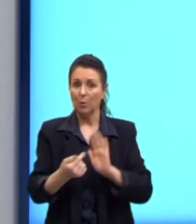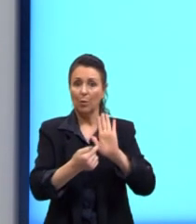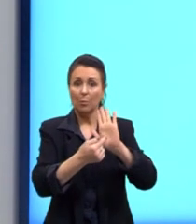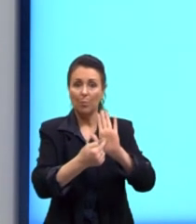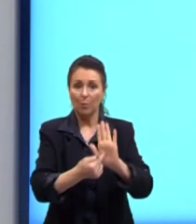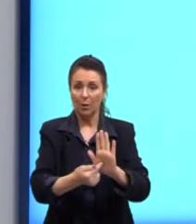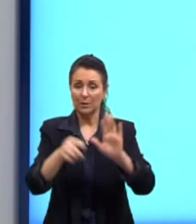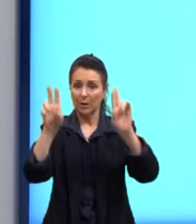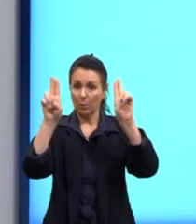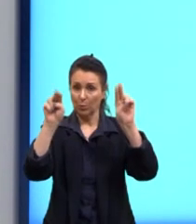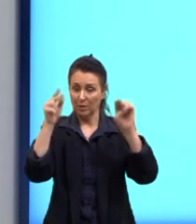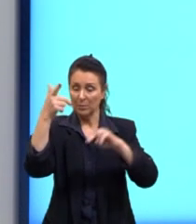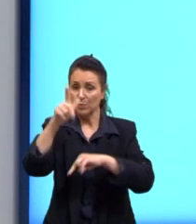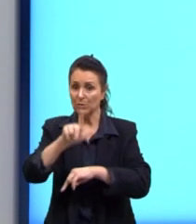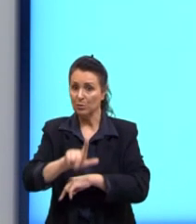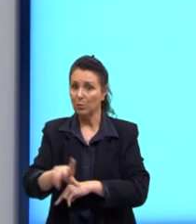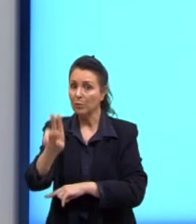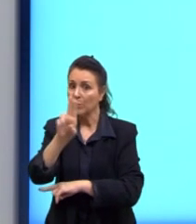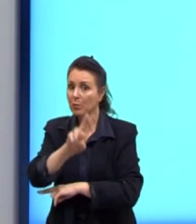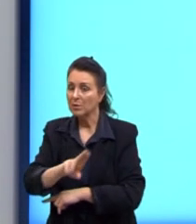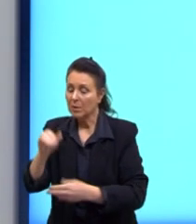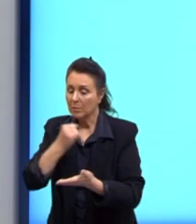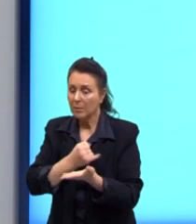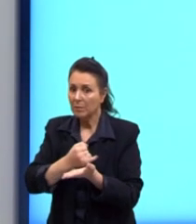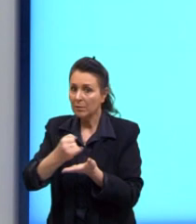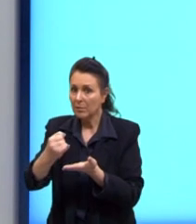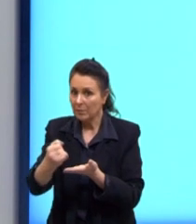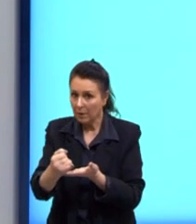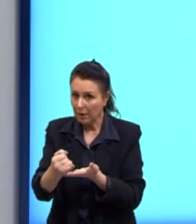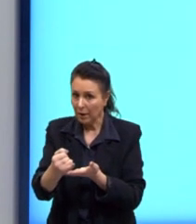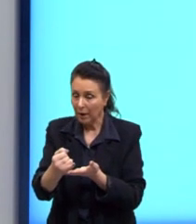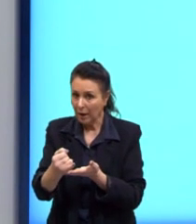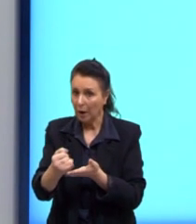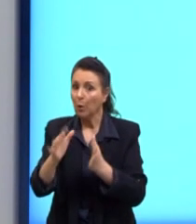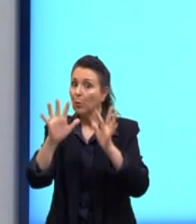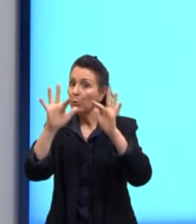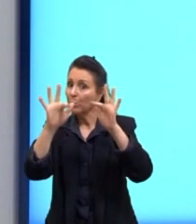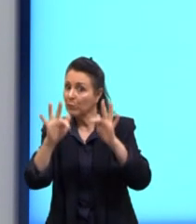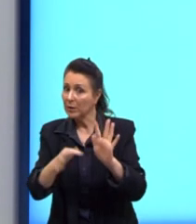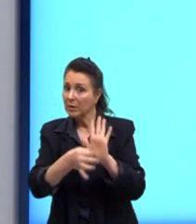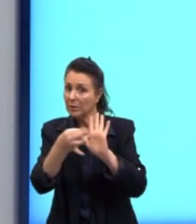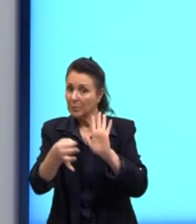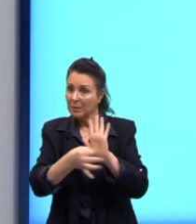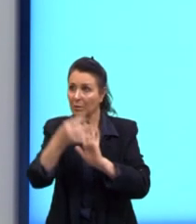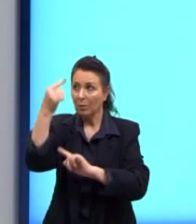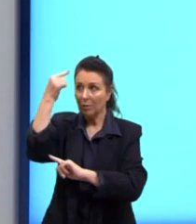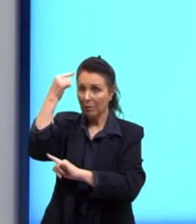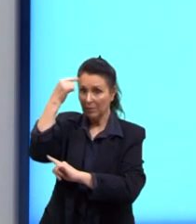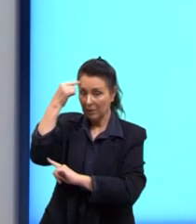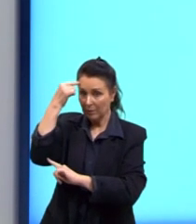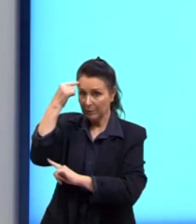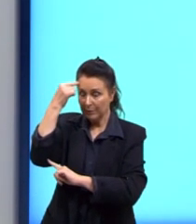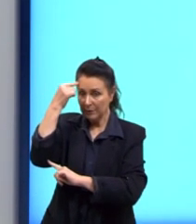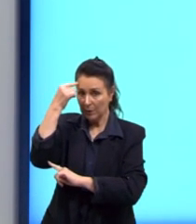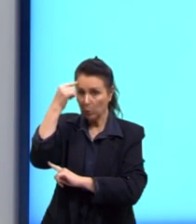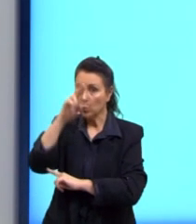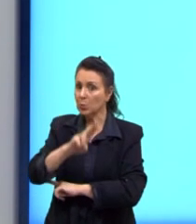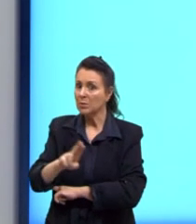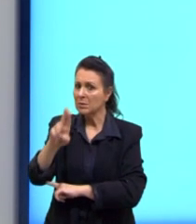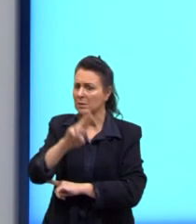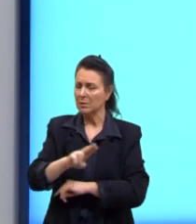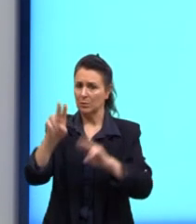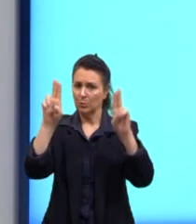tema novamente, usada para iniciar o encerramento da argumentação reflexiva sobre a temática.